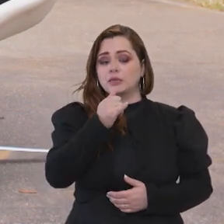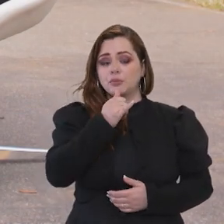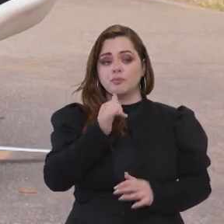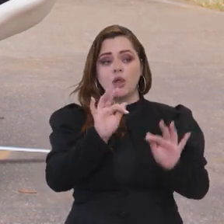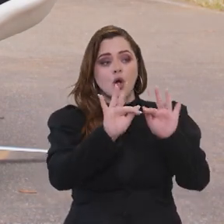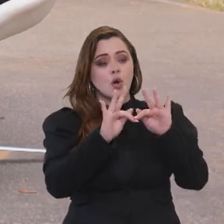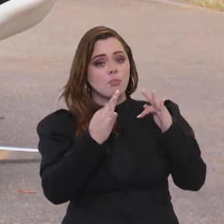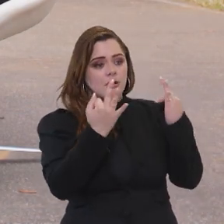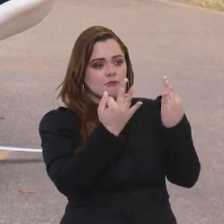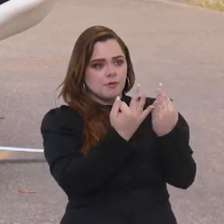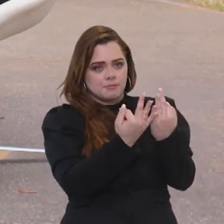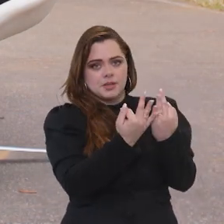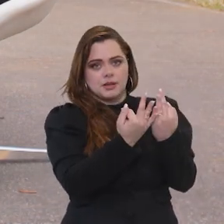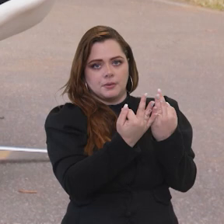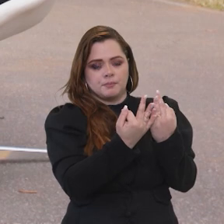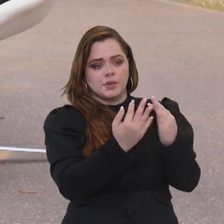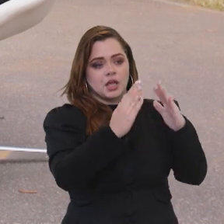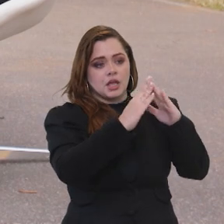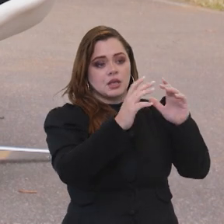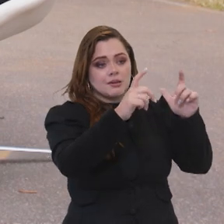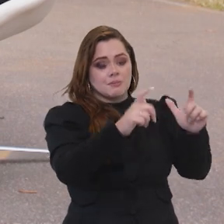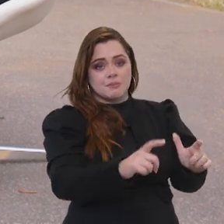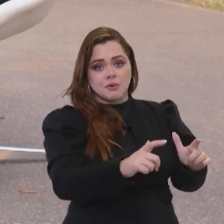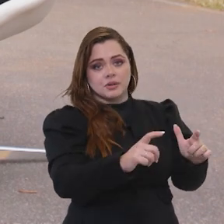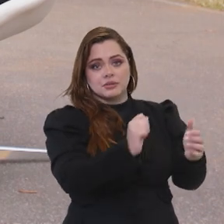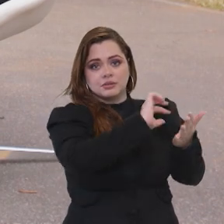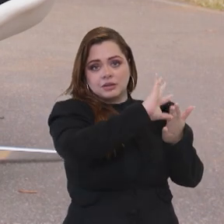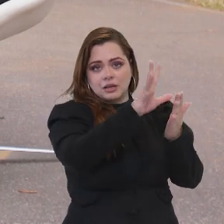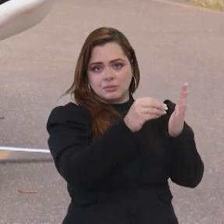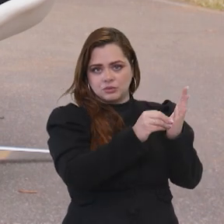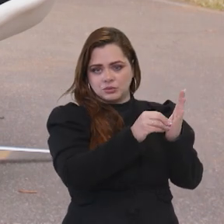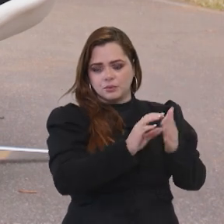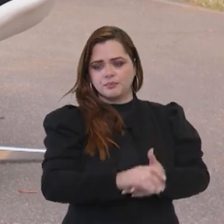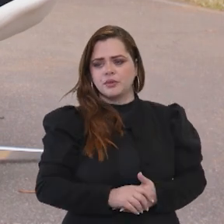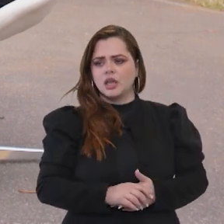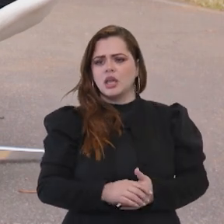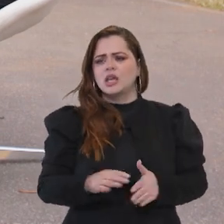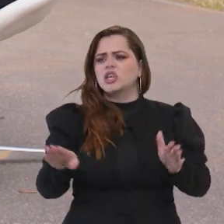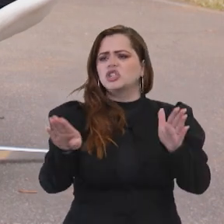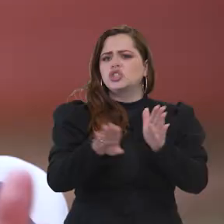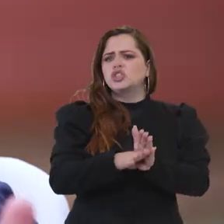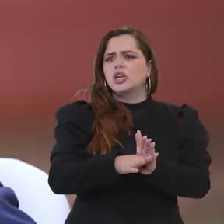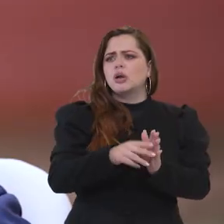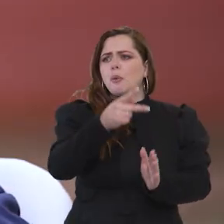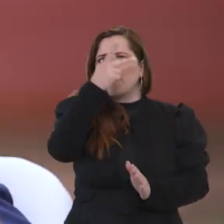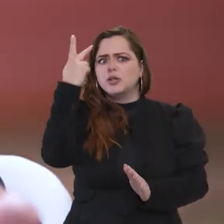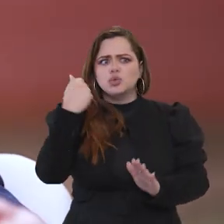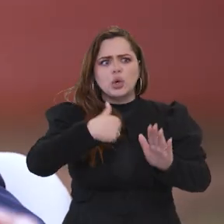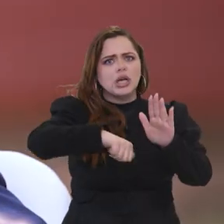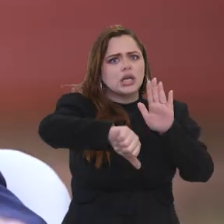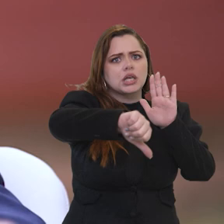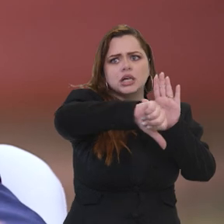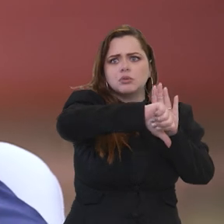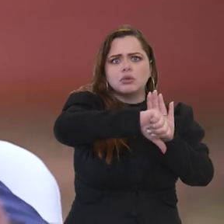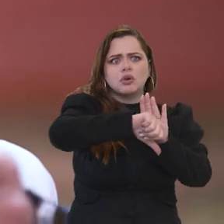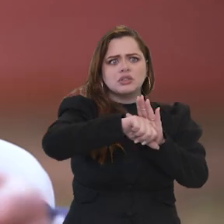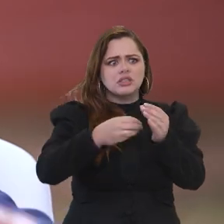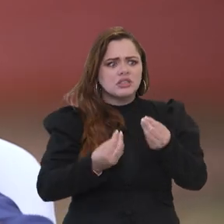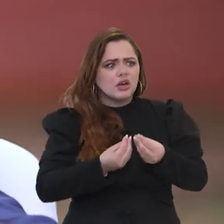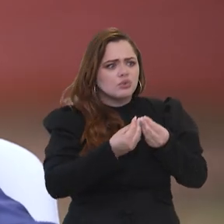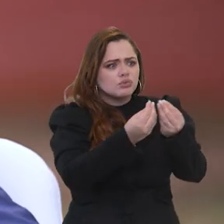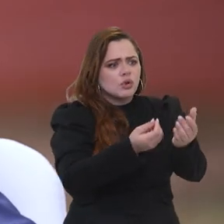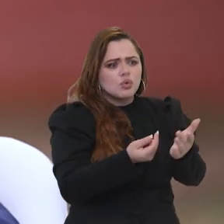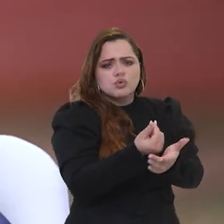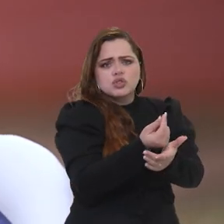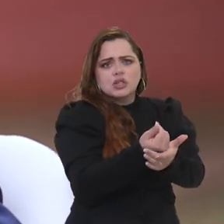uma família, você tem morando lá na Amazônia e vem uma pessoa, um criminoso, faz uma oferta, dá